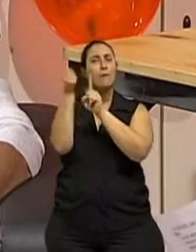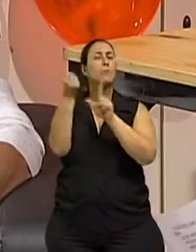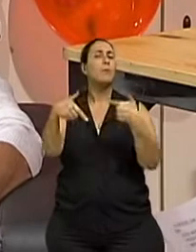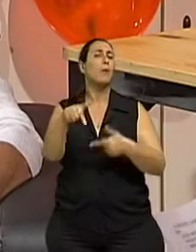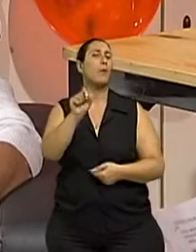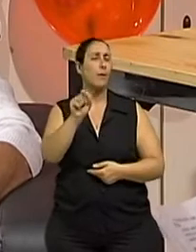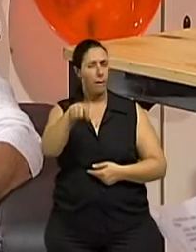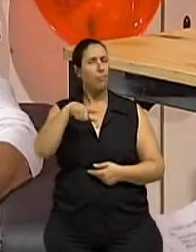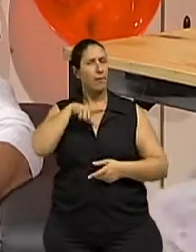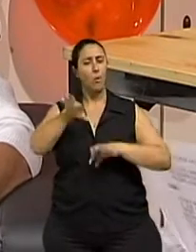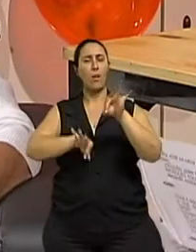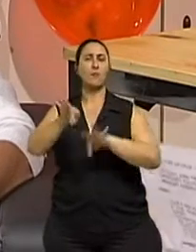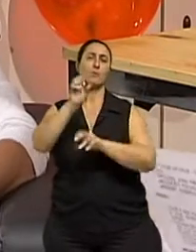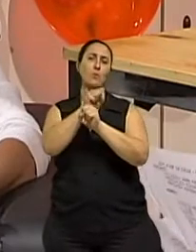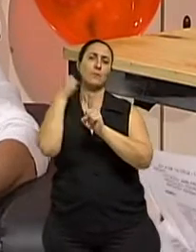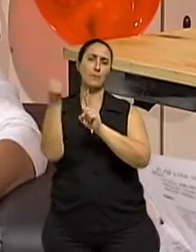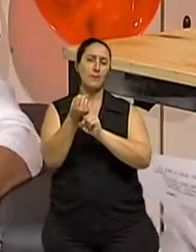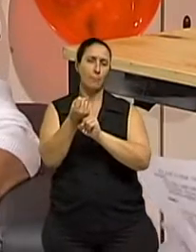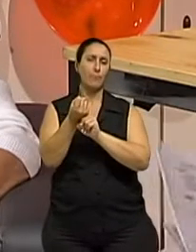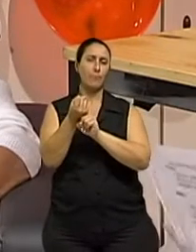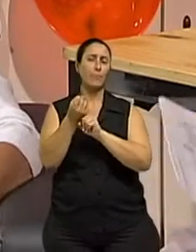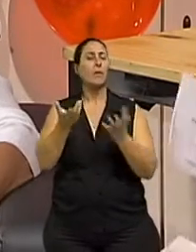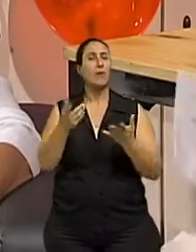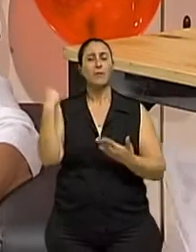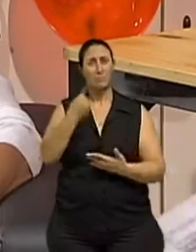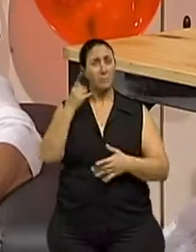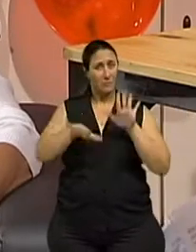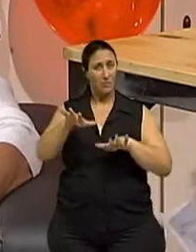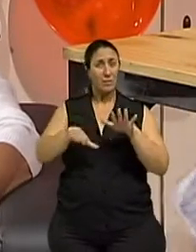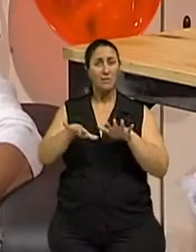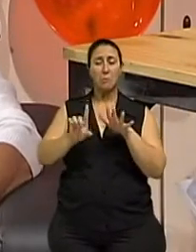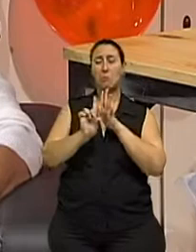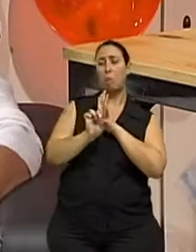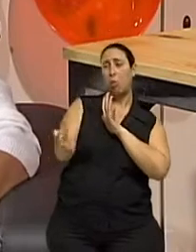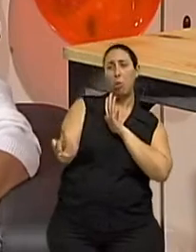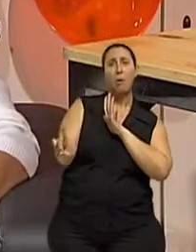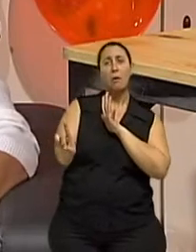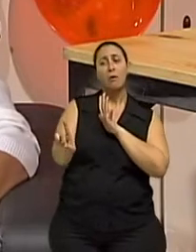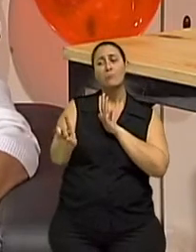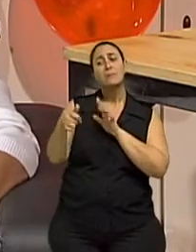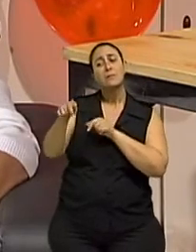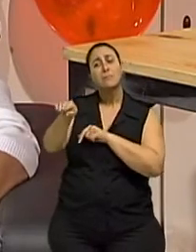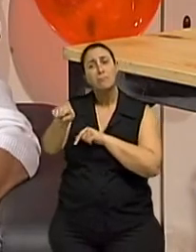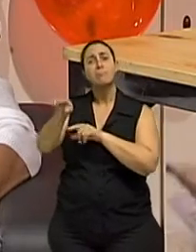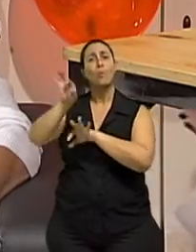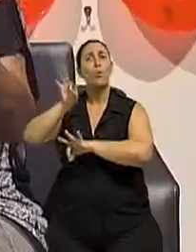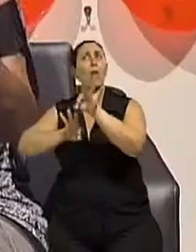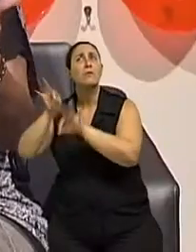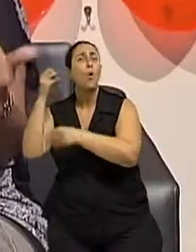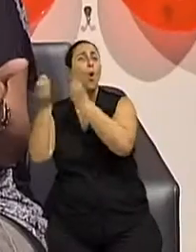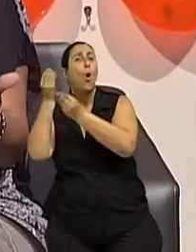organização social. E no momento que nós estamos exclusos, nós temos que buscar outra forma de organizar. Claro, claro.